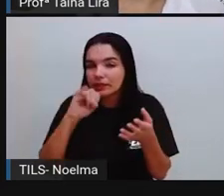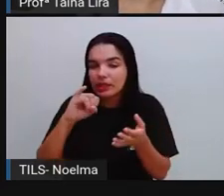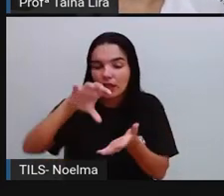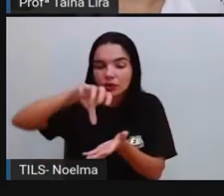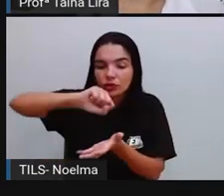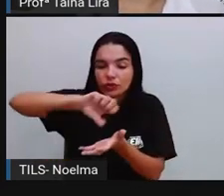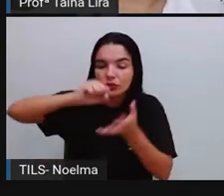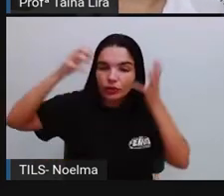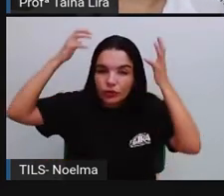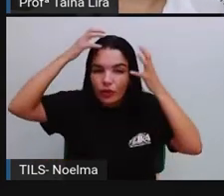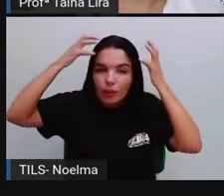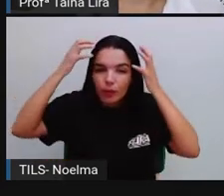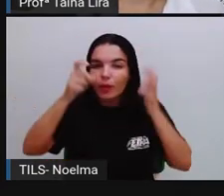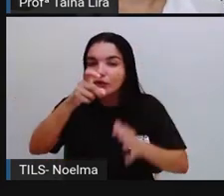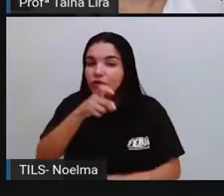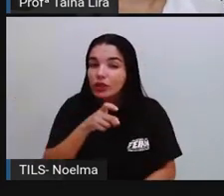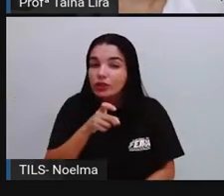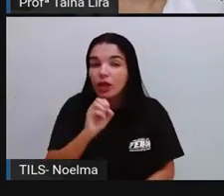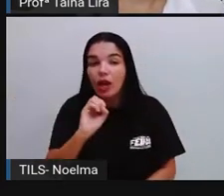com X ou com CH?